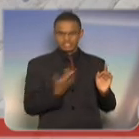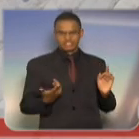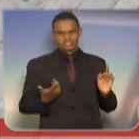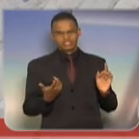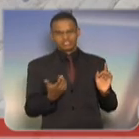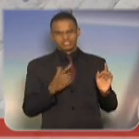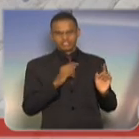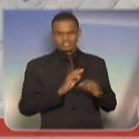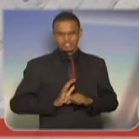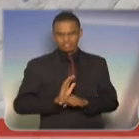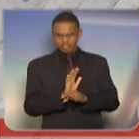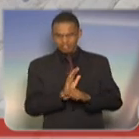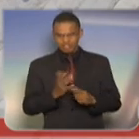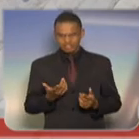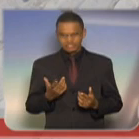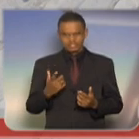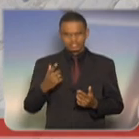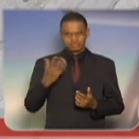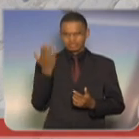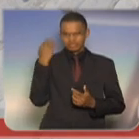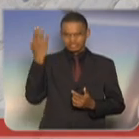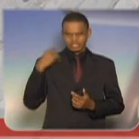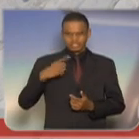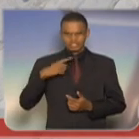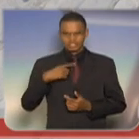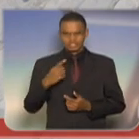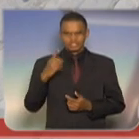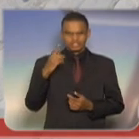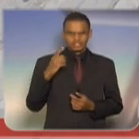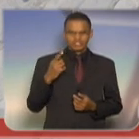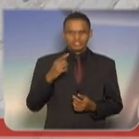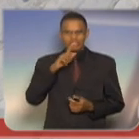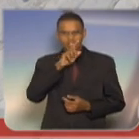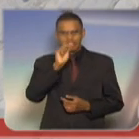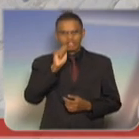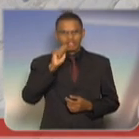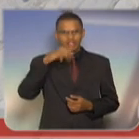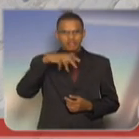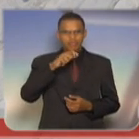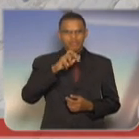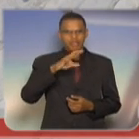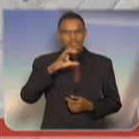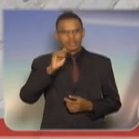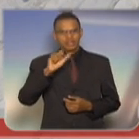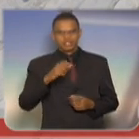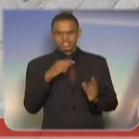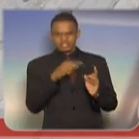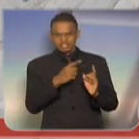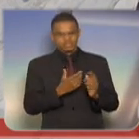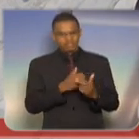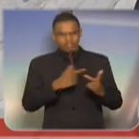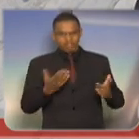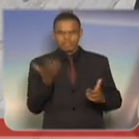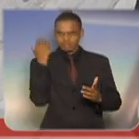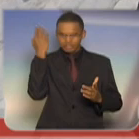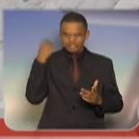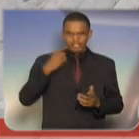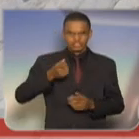heróis aí de quem combatia a ditadura, Lamarca e companhia limitada, covardes, traidores,